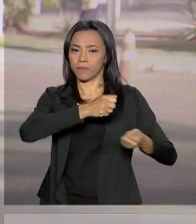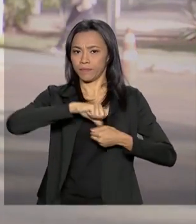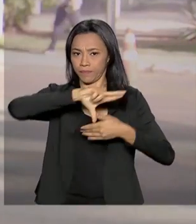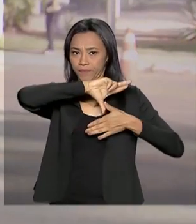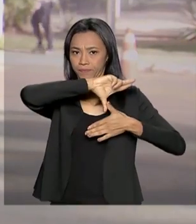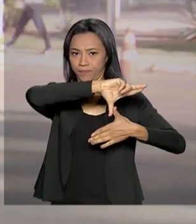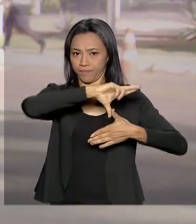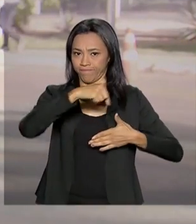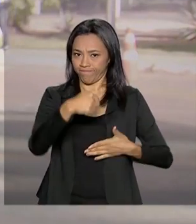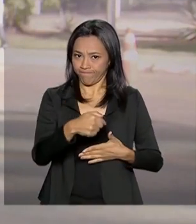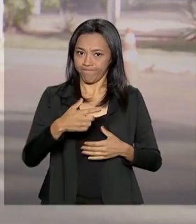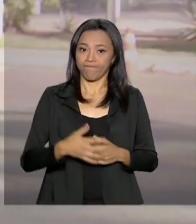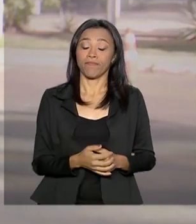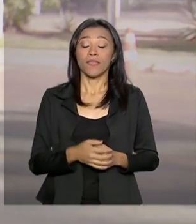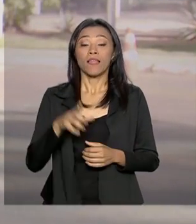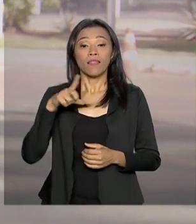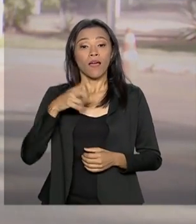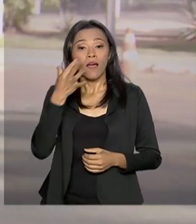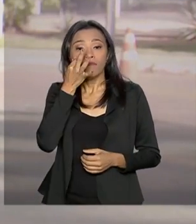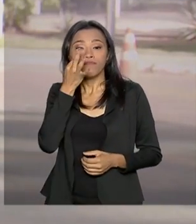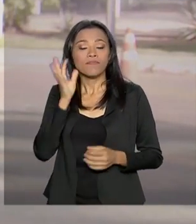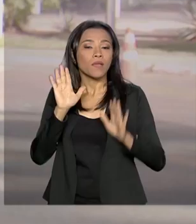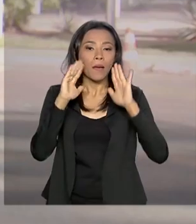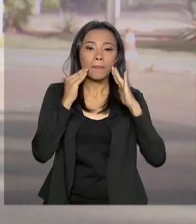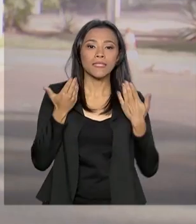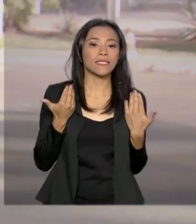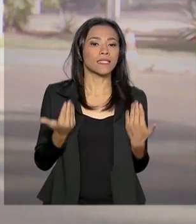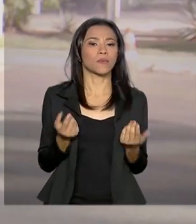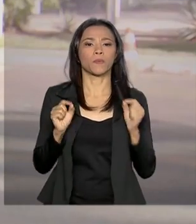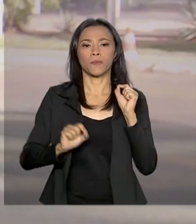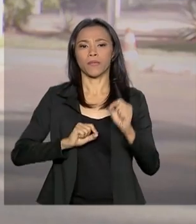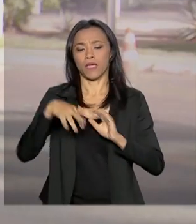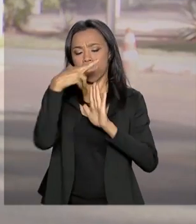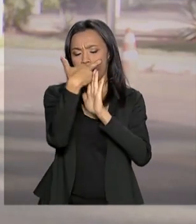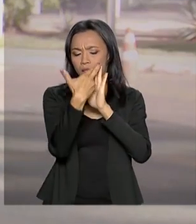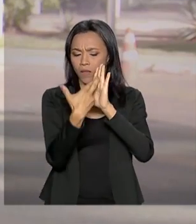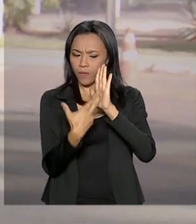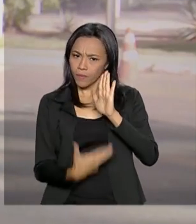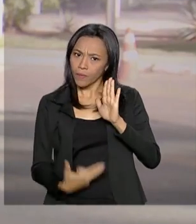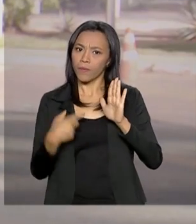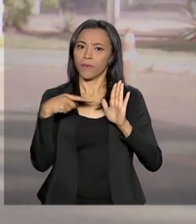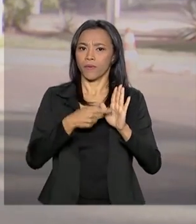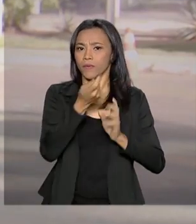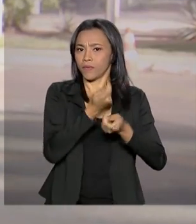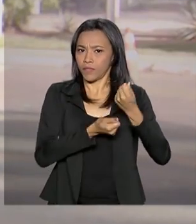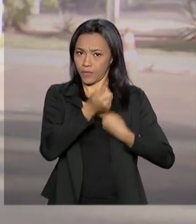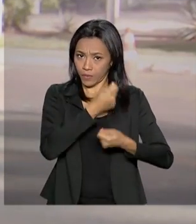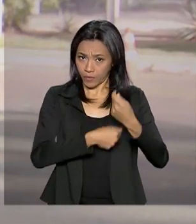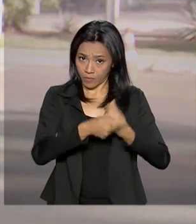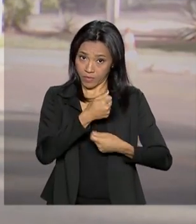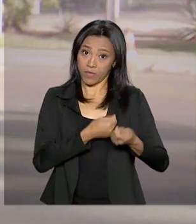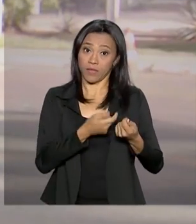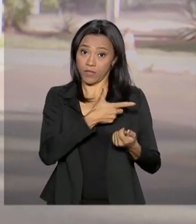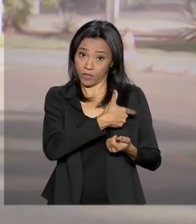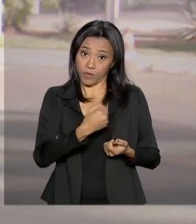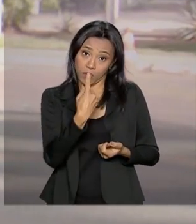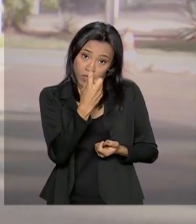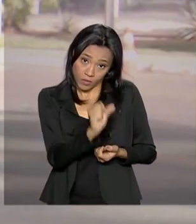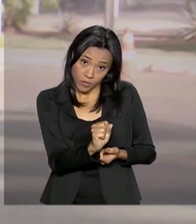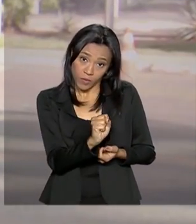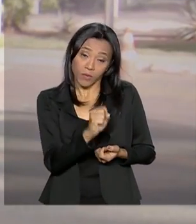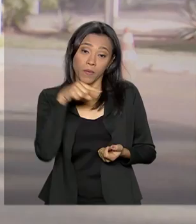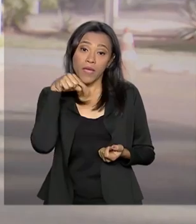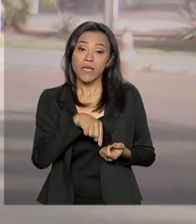Ministério, está prevista a apresentação do Relatório de Economia e Desenvolvimento, o Rédio 2018. Esse